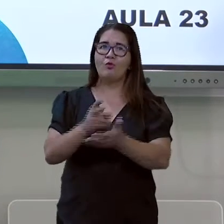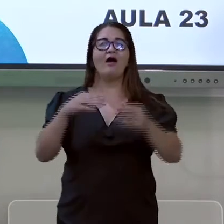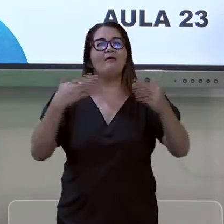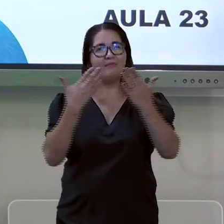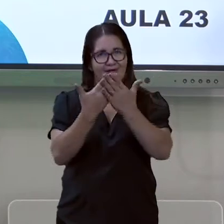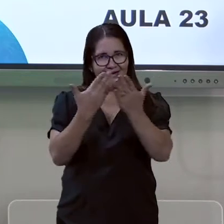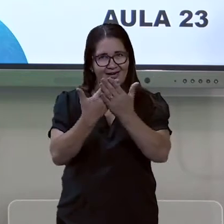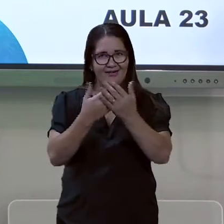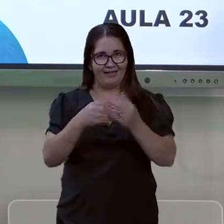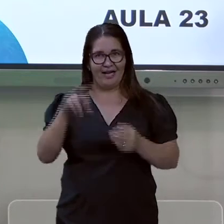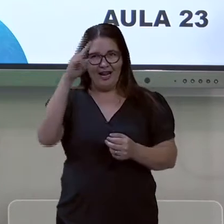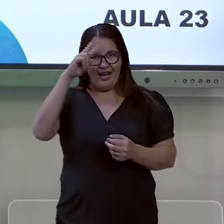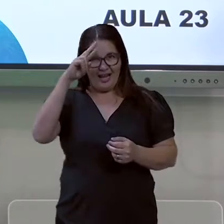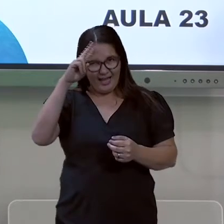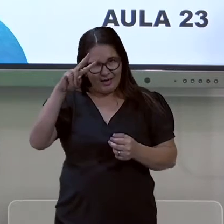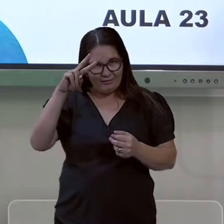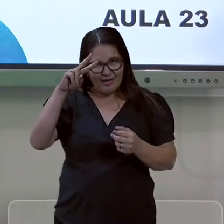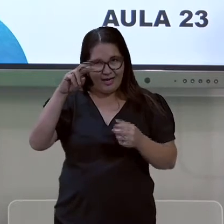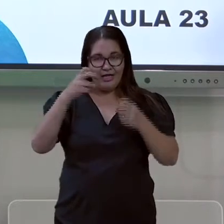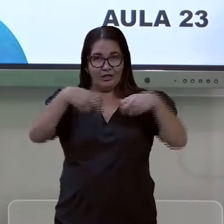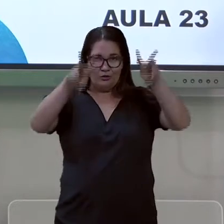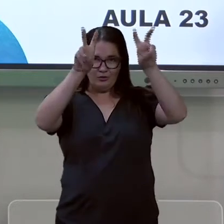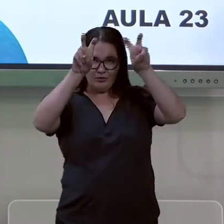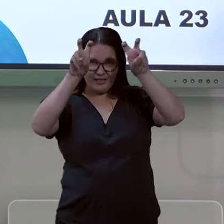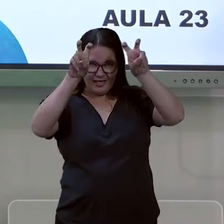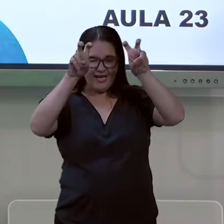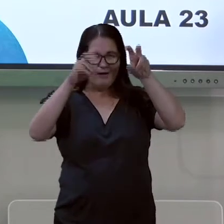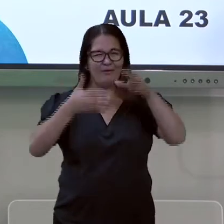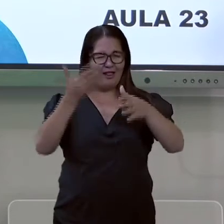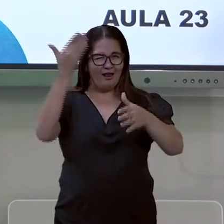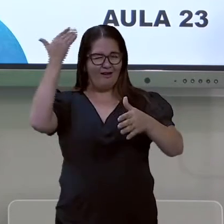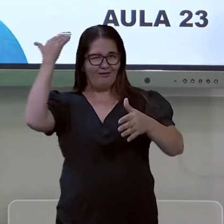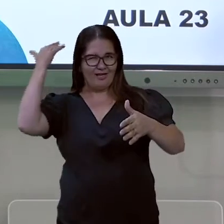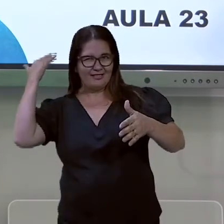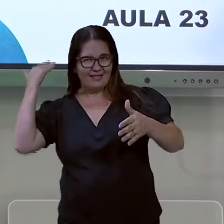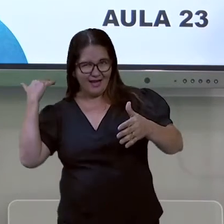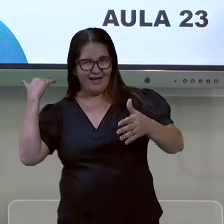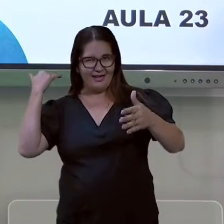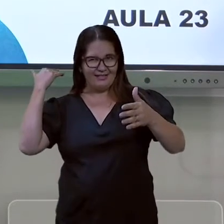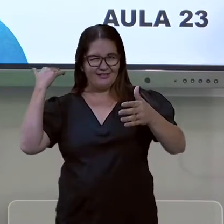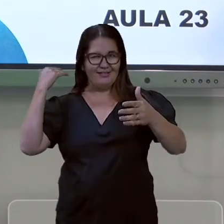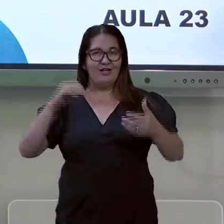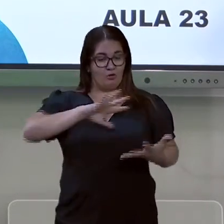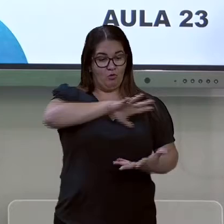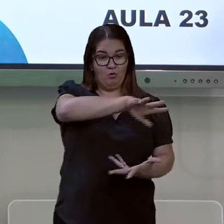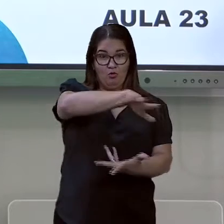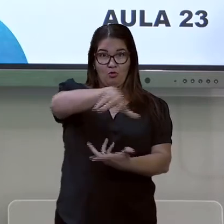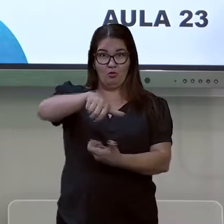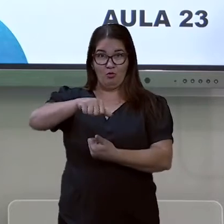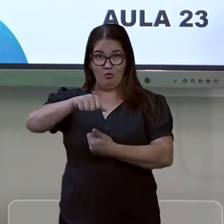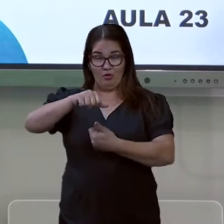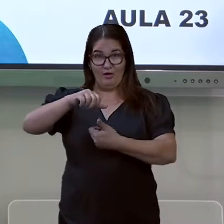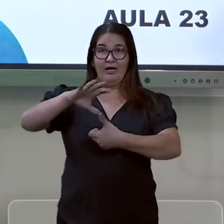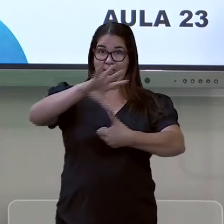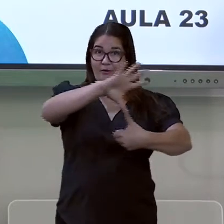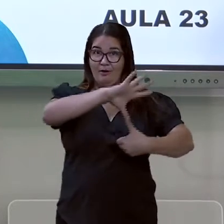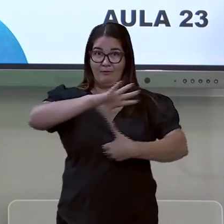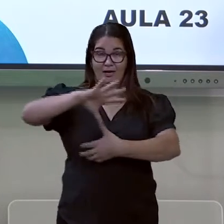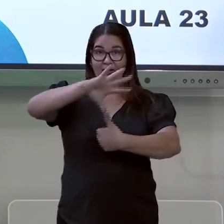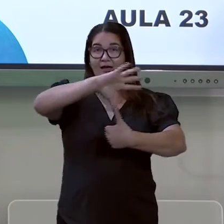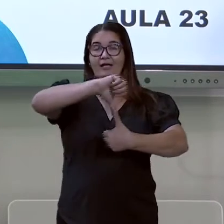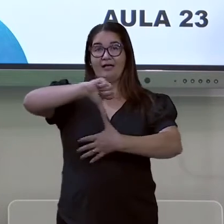Lembra? Lembra do nosso tema? Aquele esporte que respiramos, que o mundo respira e o Brasil